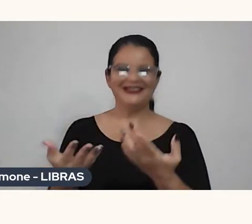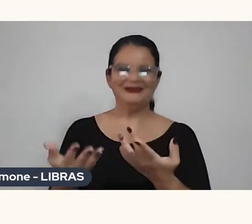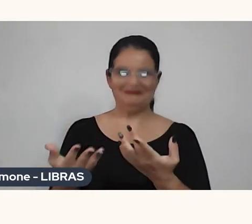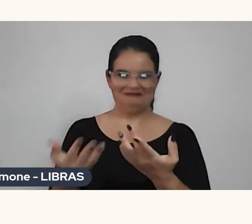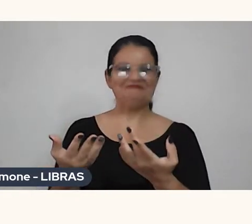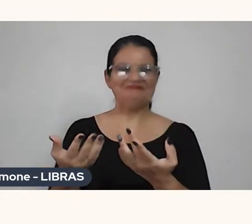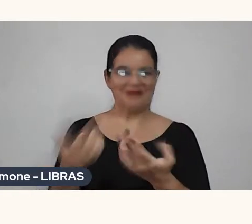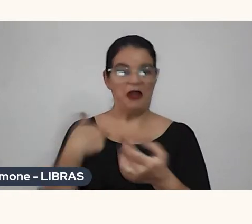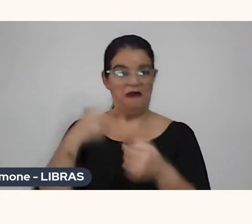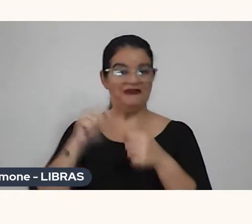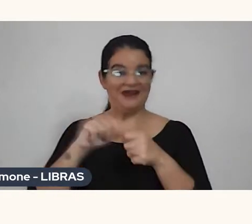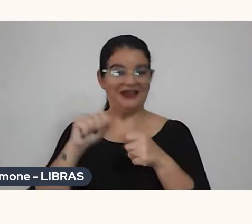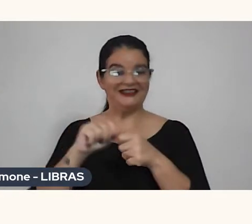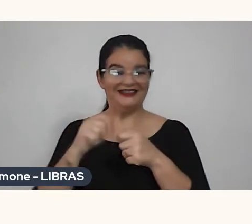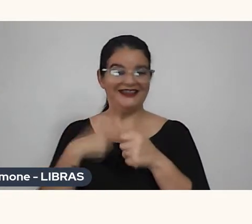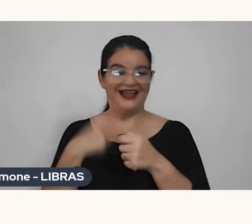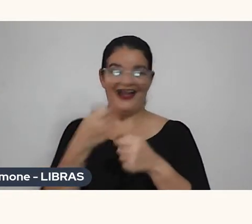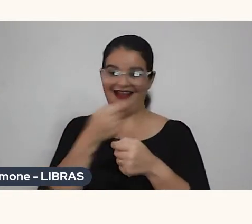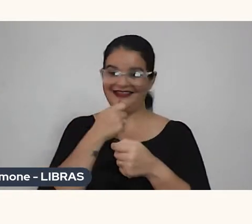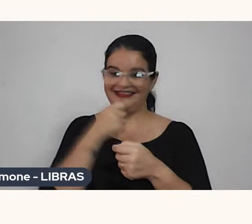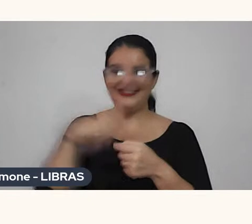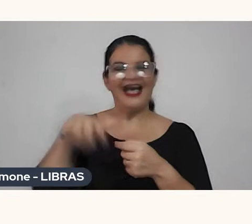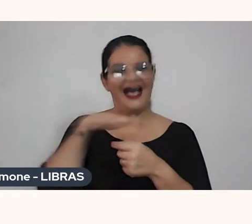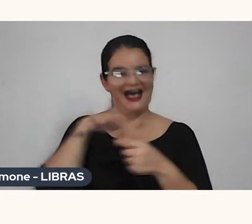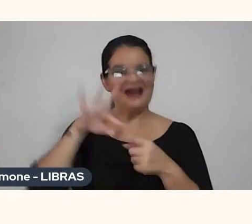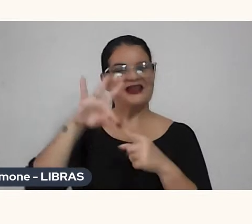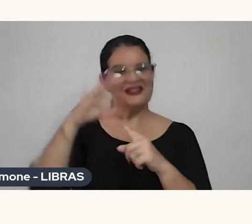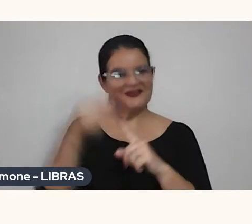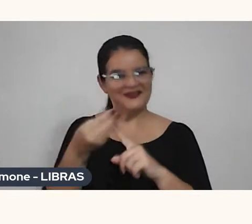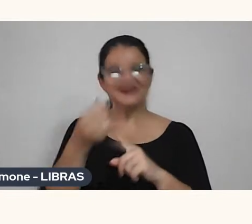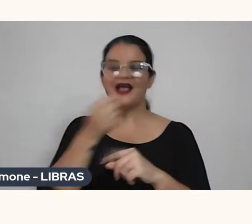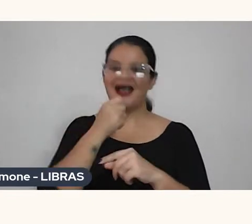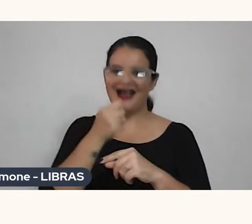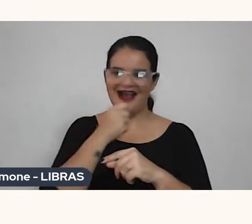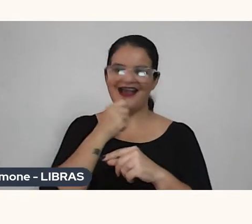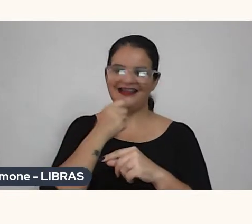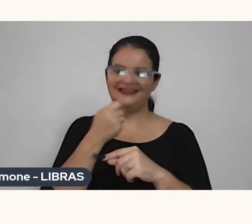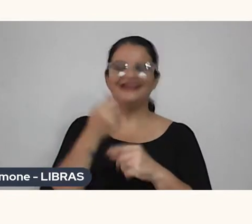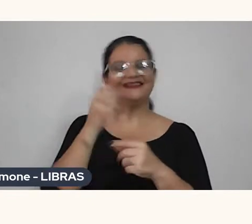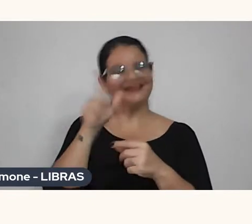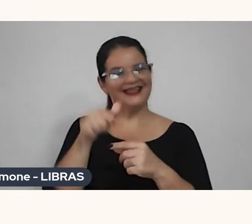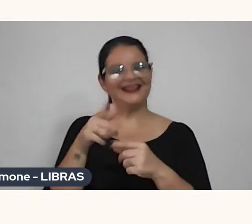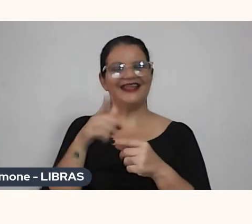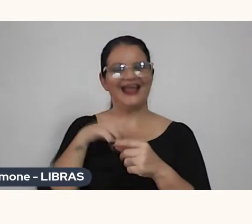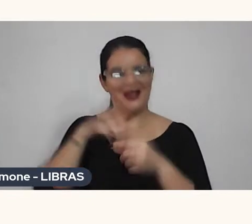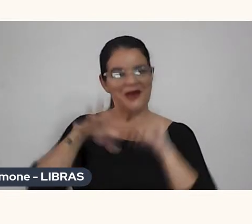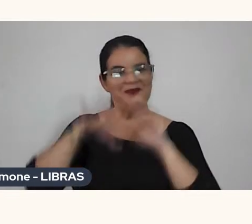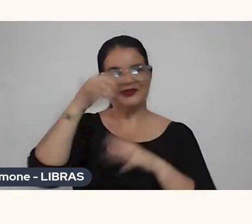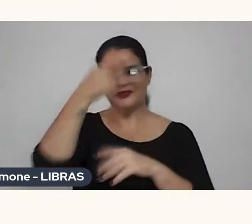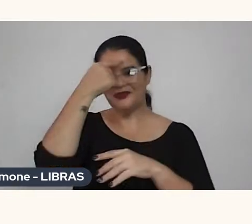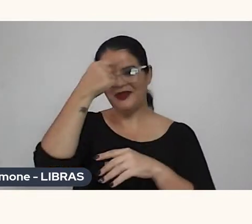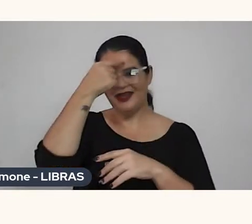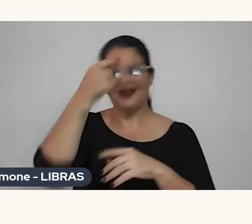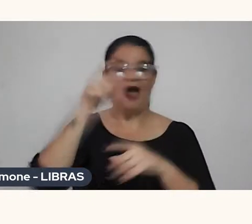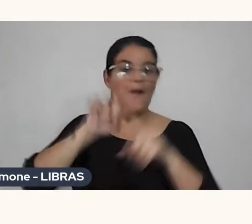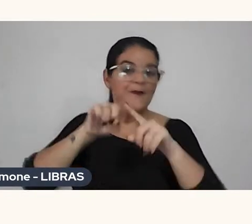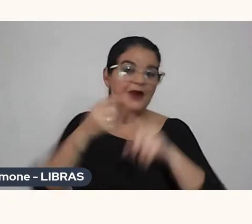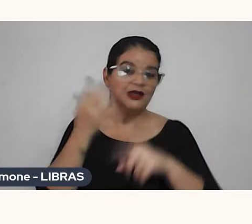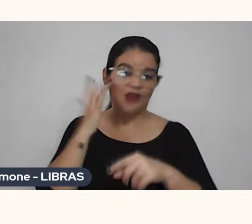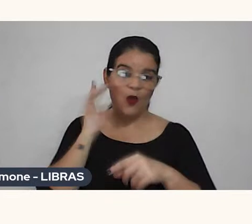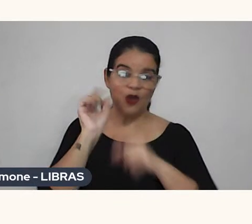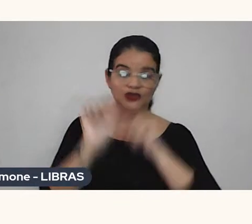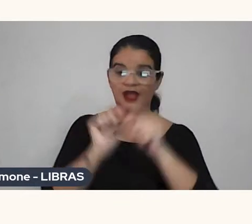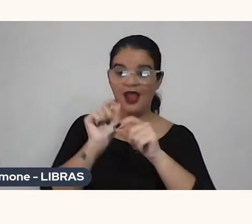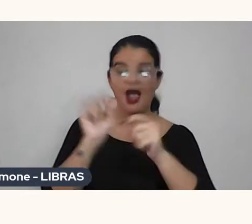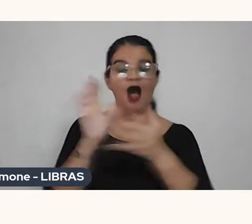estaria, se eu tivesse seguido carreira de física, provavelmente eu teria ido para a parte acadêmica, assim, mas eu acho que, em algum